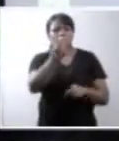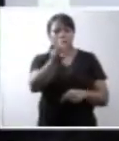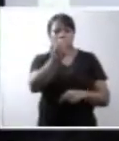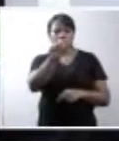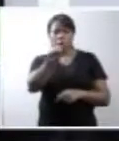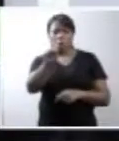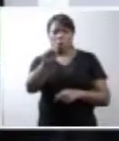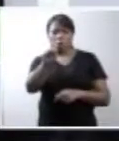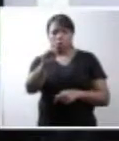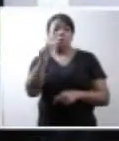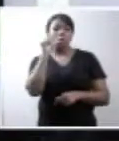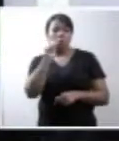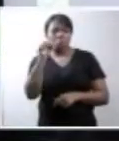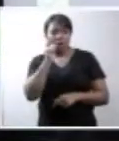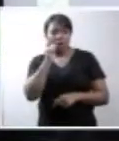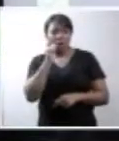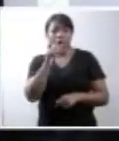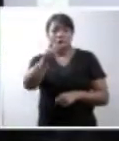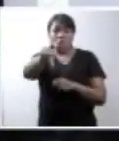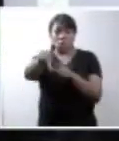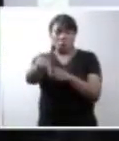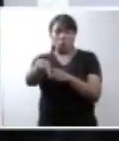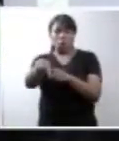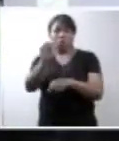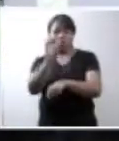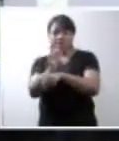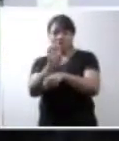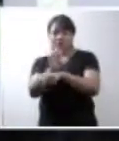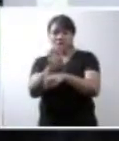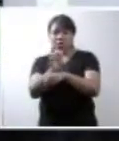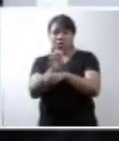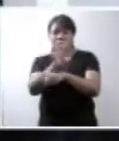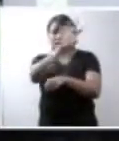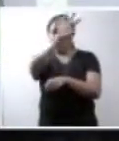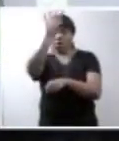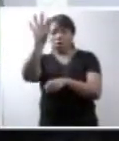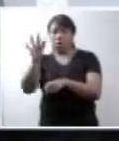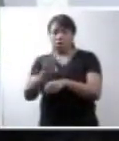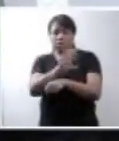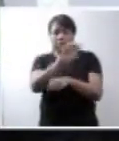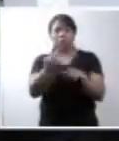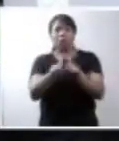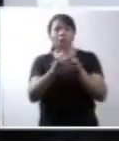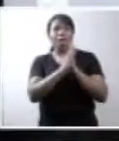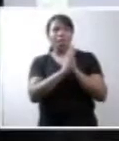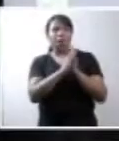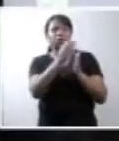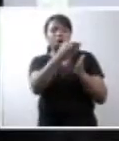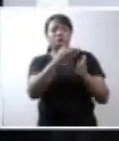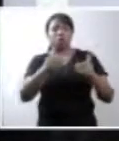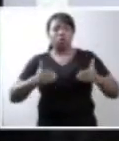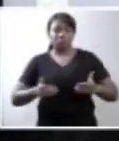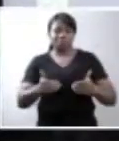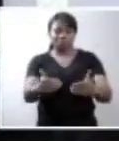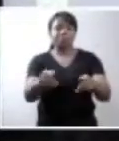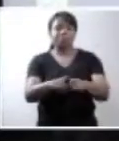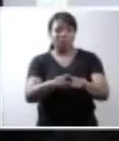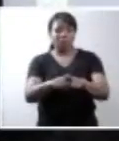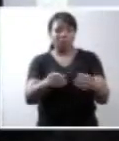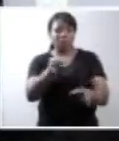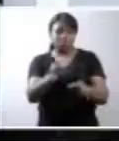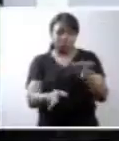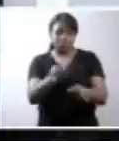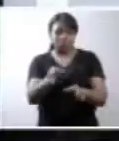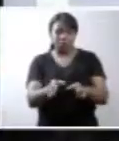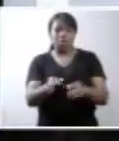mulheres de nove estados brasileiros, que graças a eliminar do Supremo Tribunal Federal, vigente de